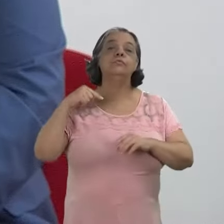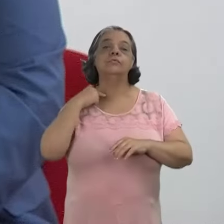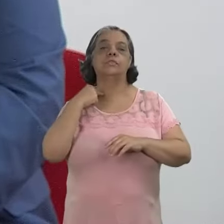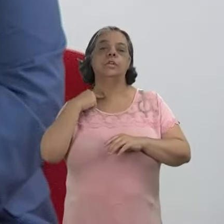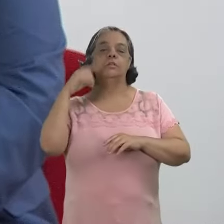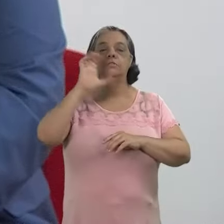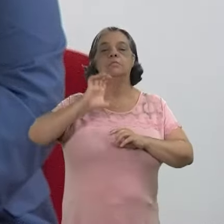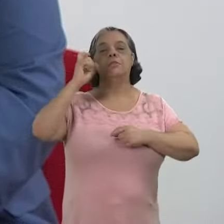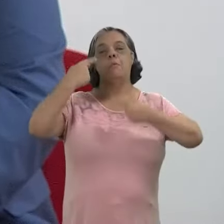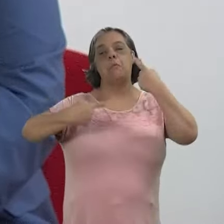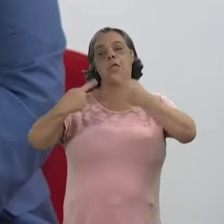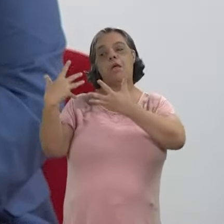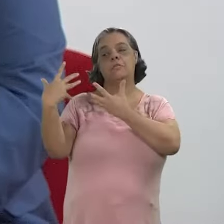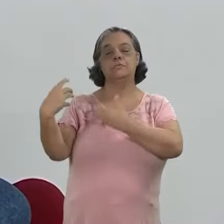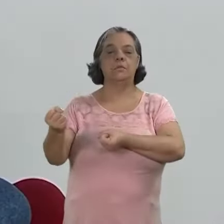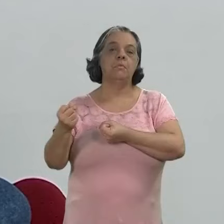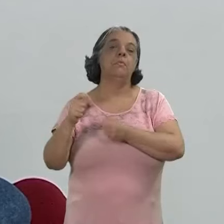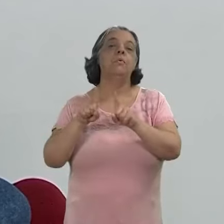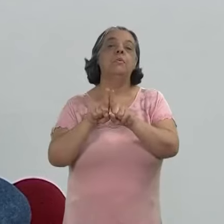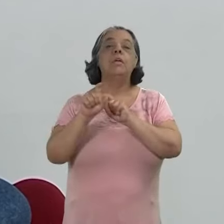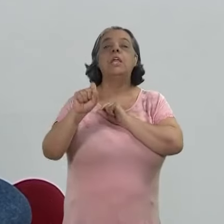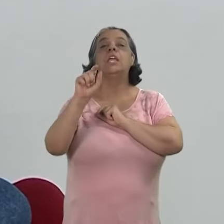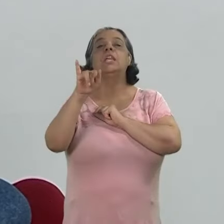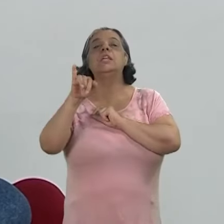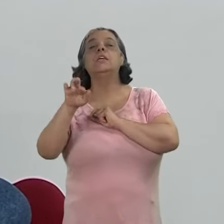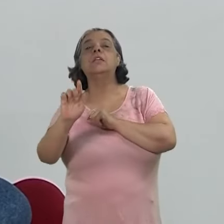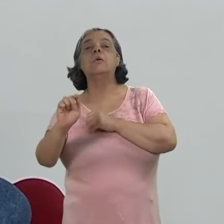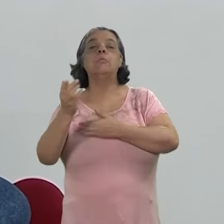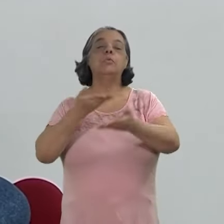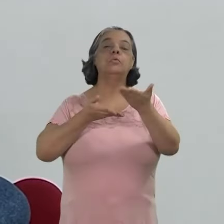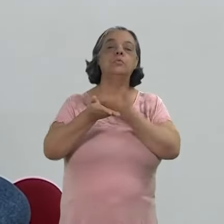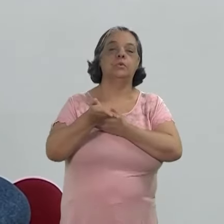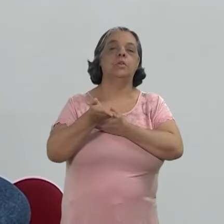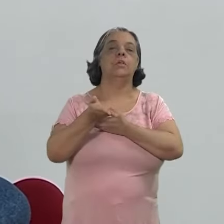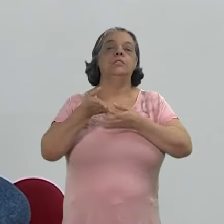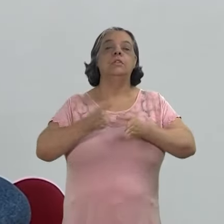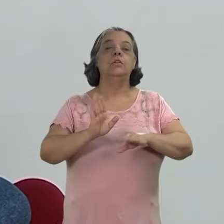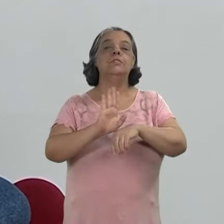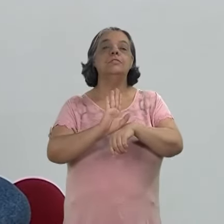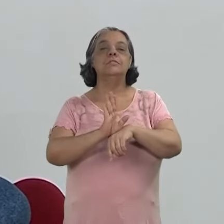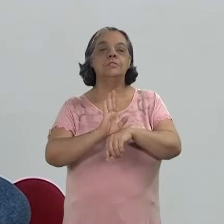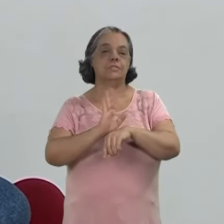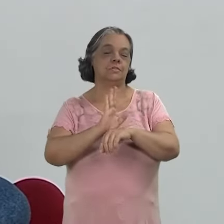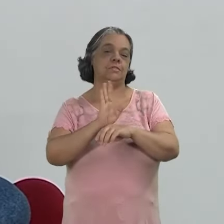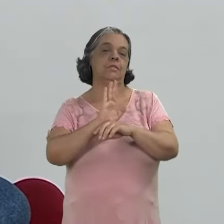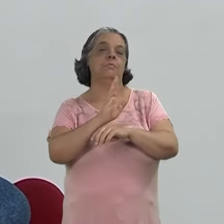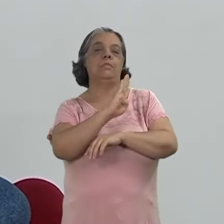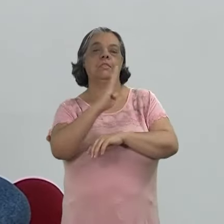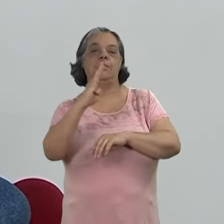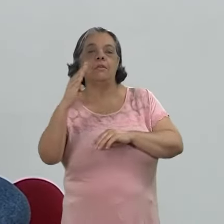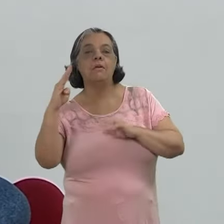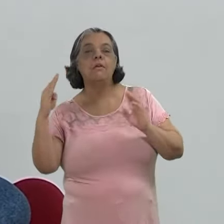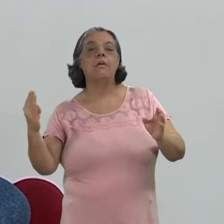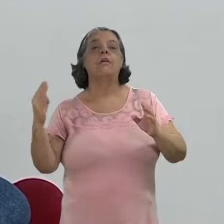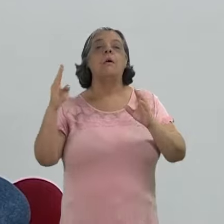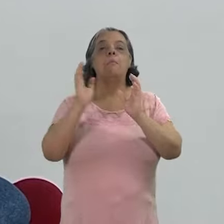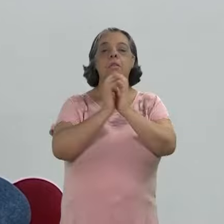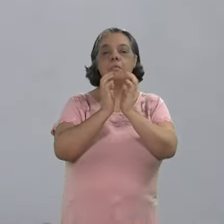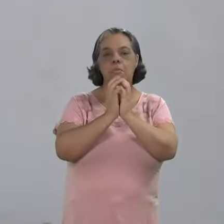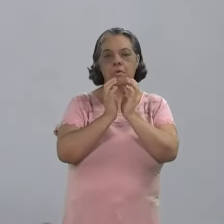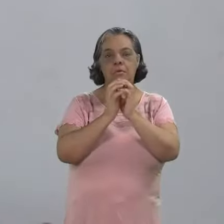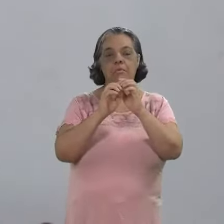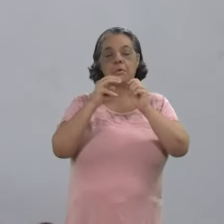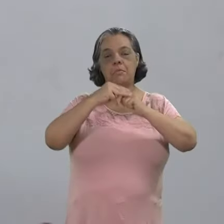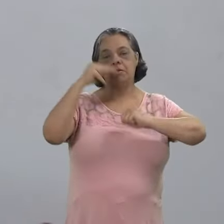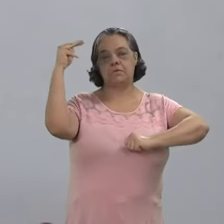advogado e cientista político, recebemos Ingrid Xavier, produtora e mediadora na Cinemateca Pernambucana e mestrando em cinema.